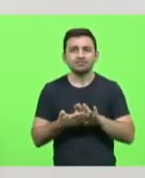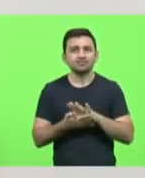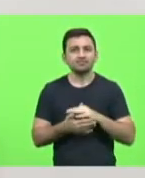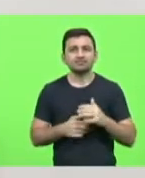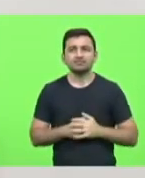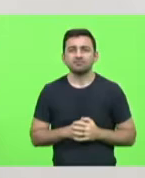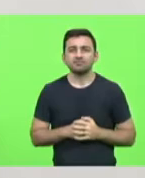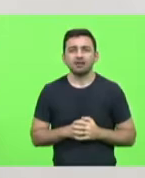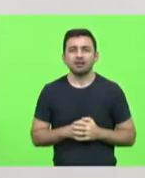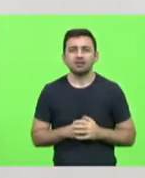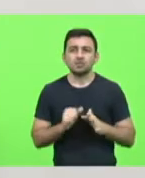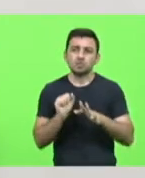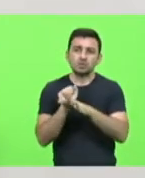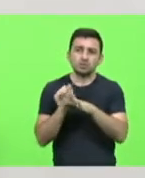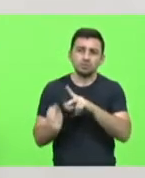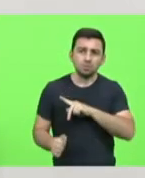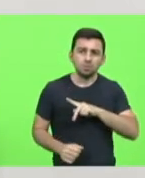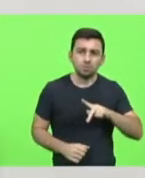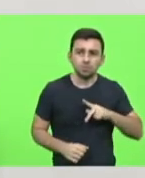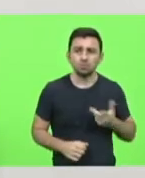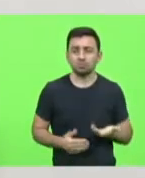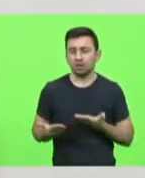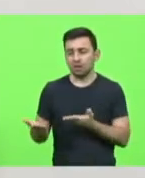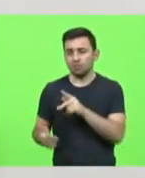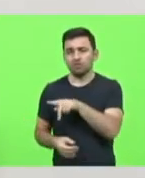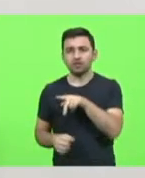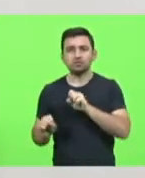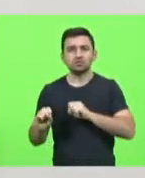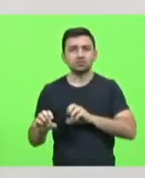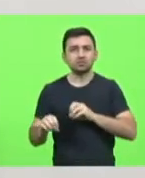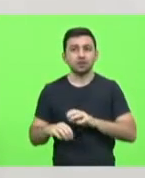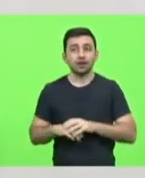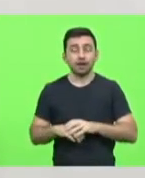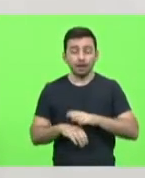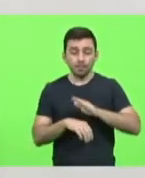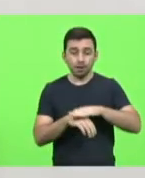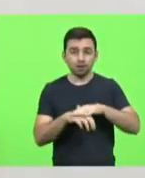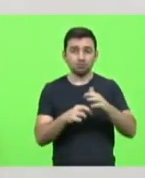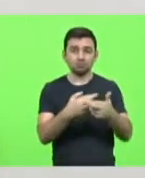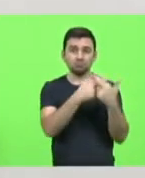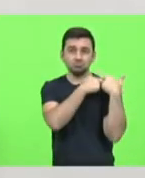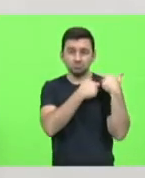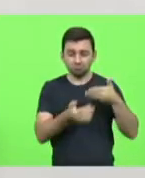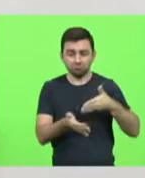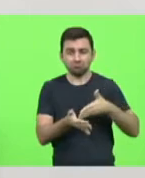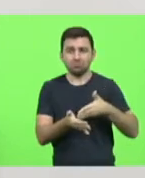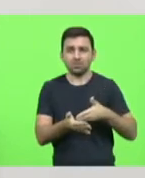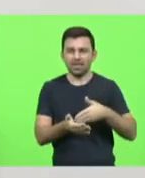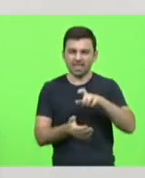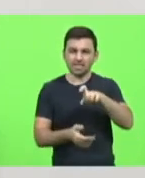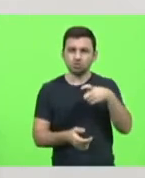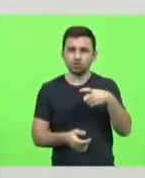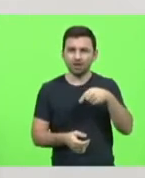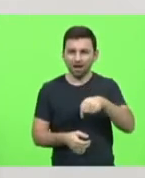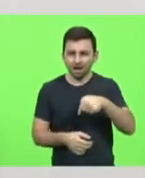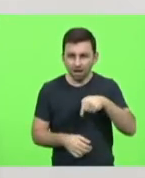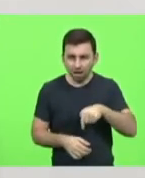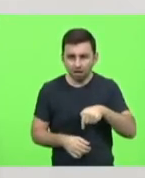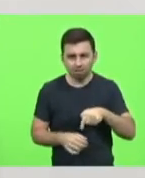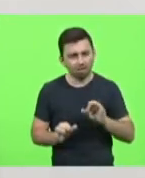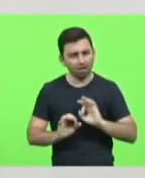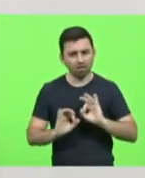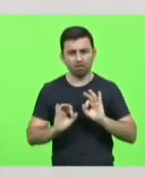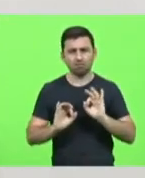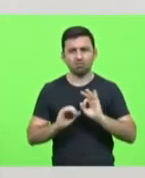pela segurança pública, pela educação, até porque a nossa função nos restringe. Nós não somos executivos nós encontramos